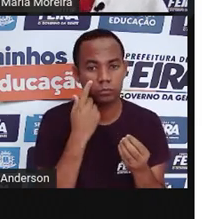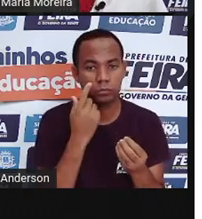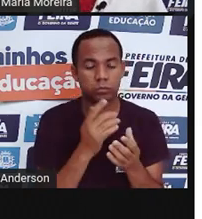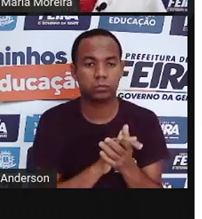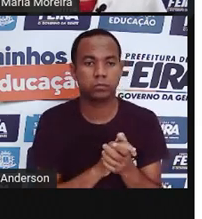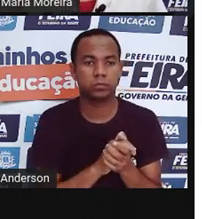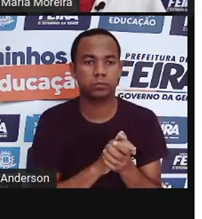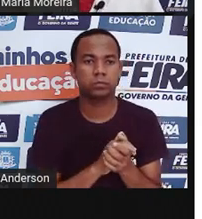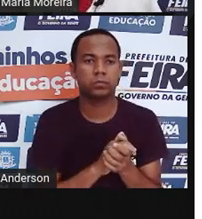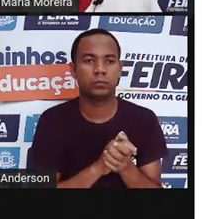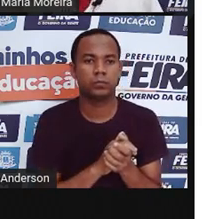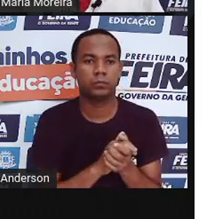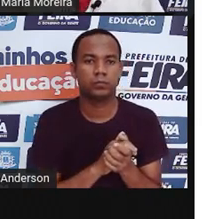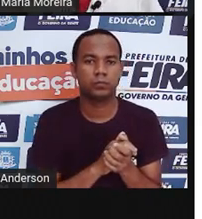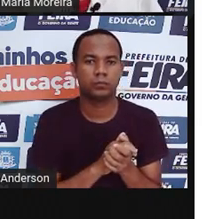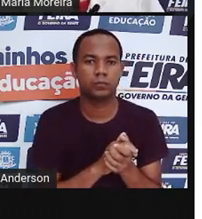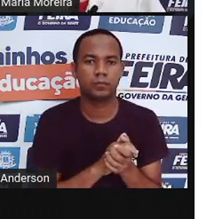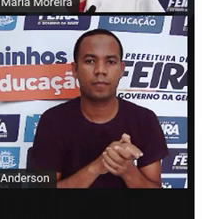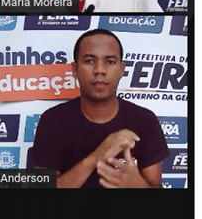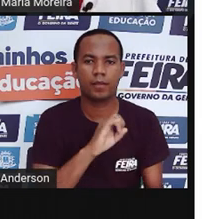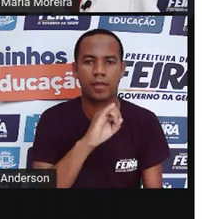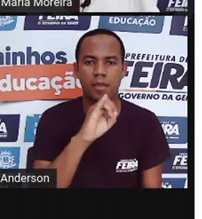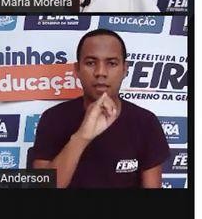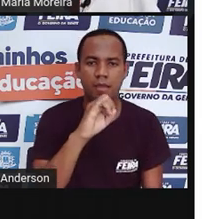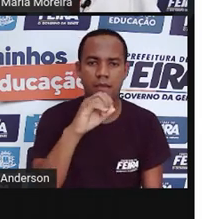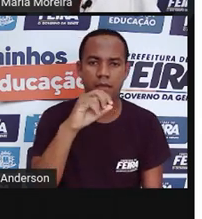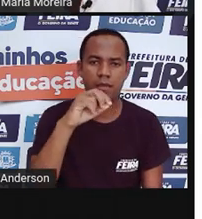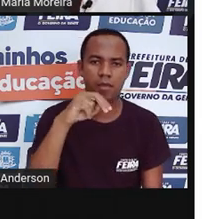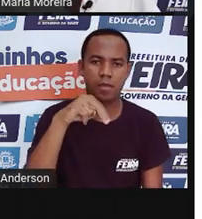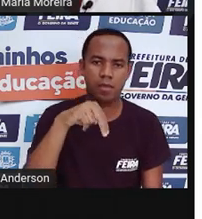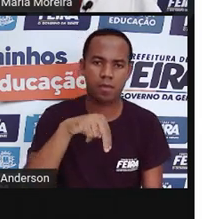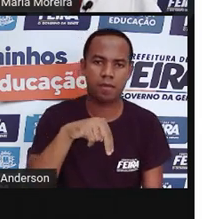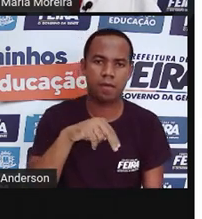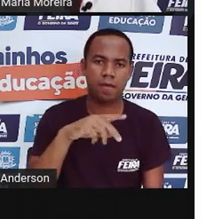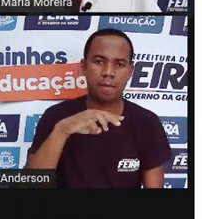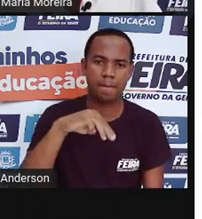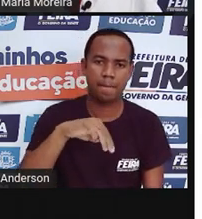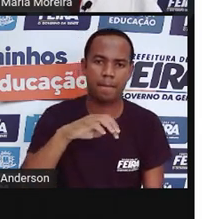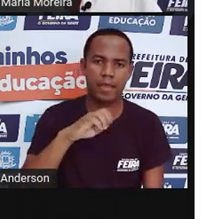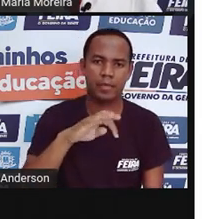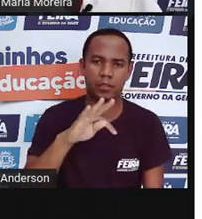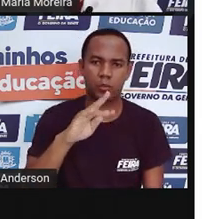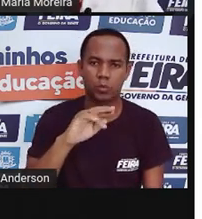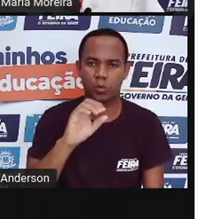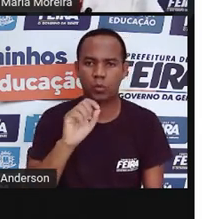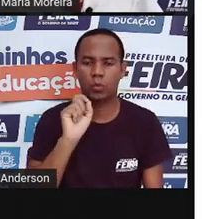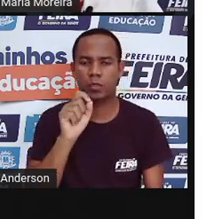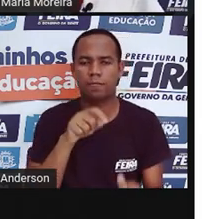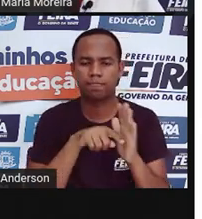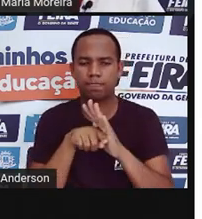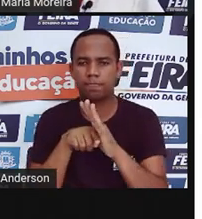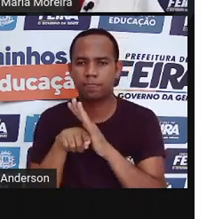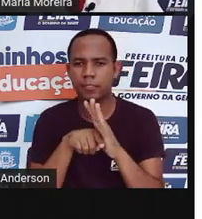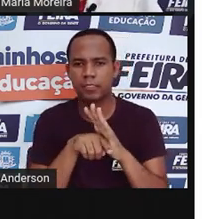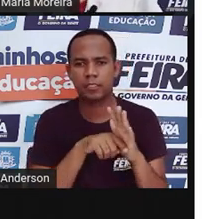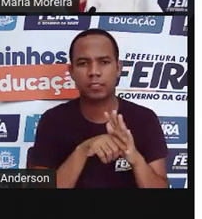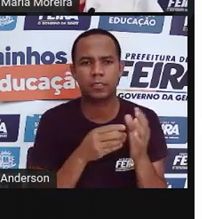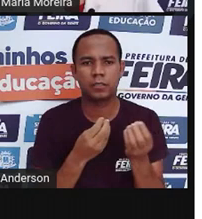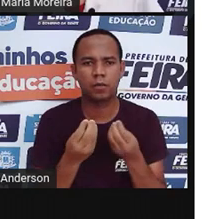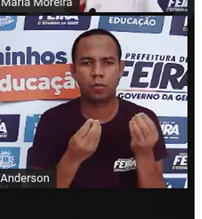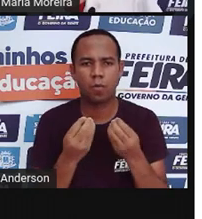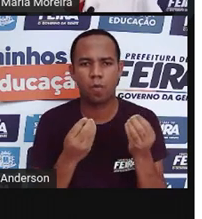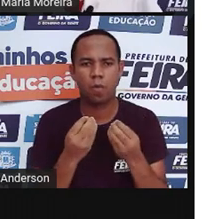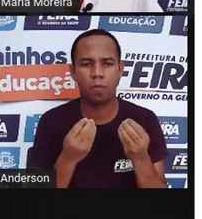o Inmetro, né? Que é uma empresa aí que regulariza tudo isso, que fiscaliza tudo isso, e emite